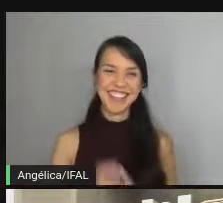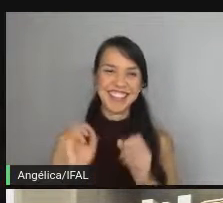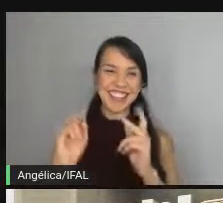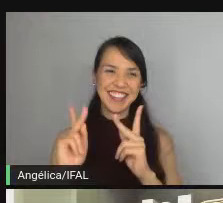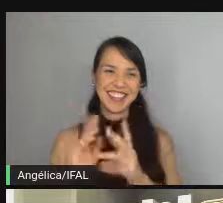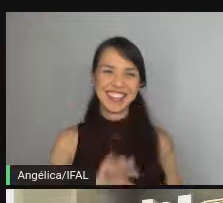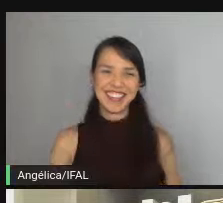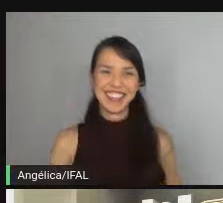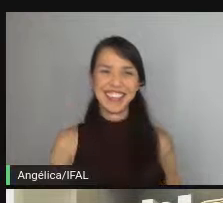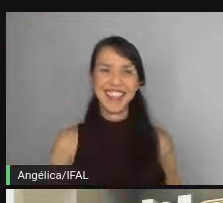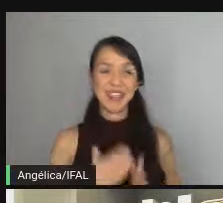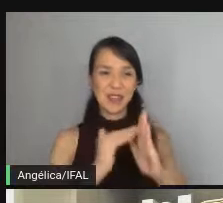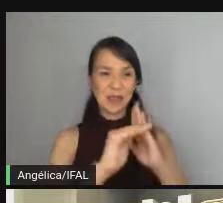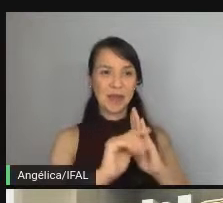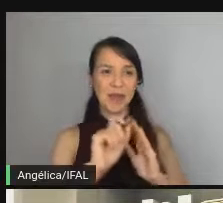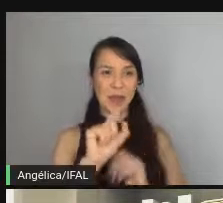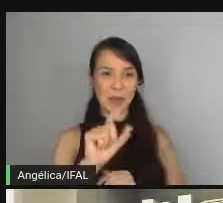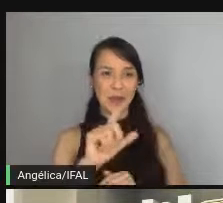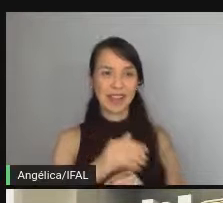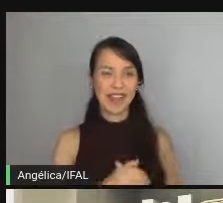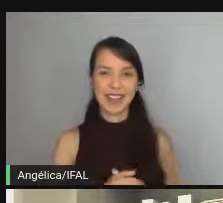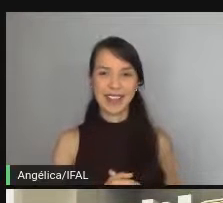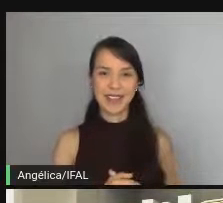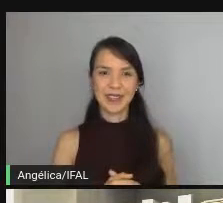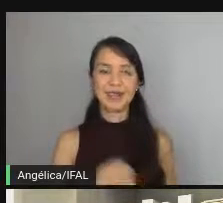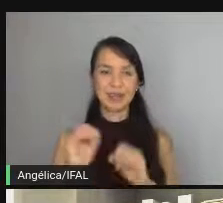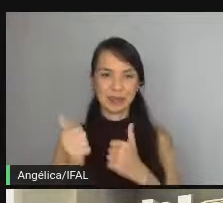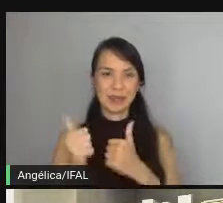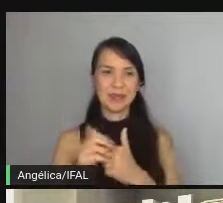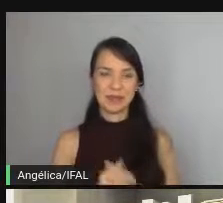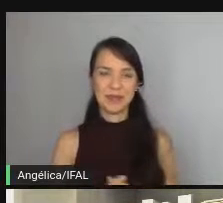Beleza. Vou te mandar pelo Telegram. Está joia.